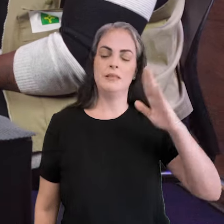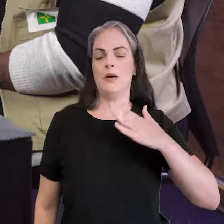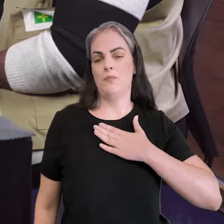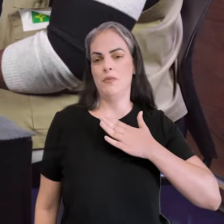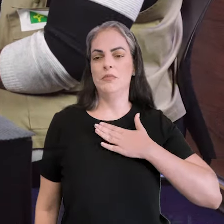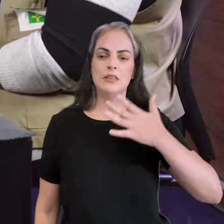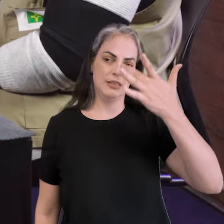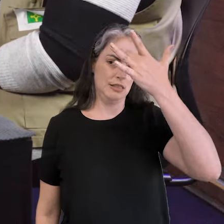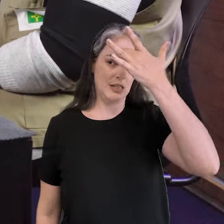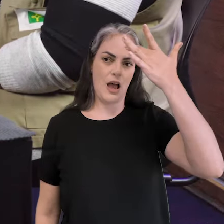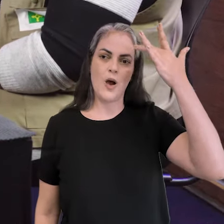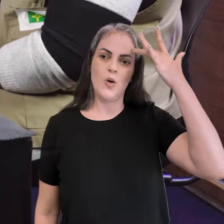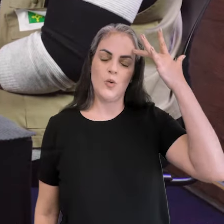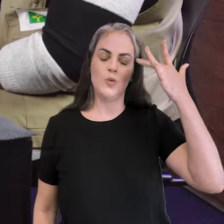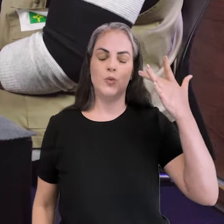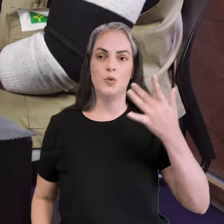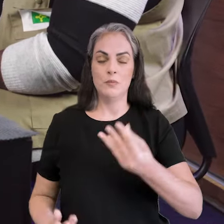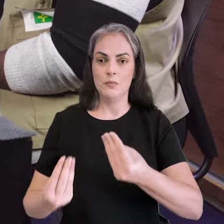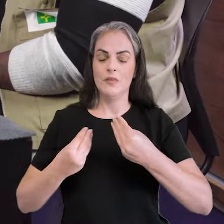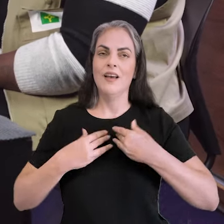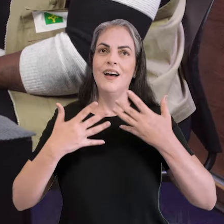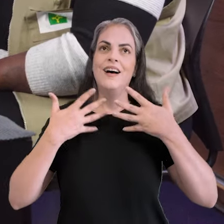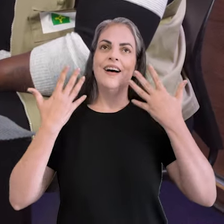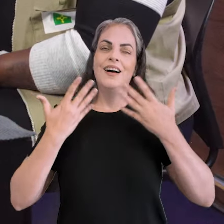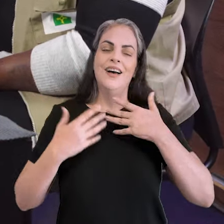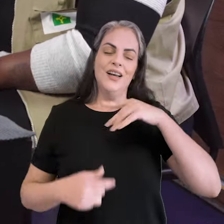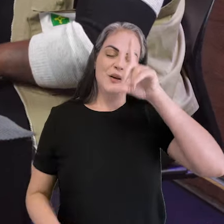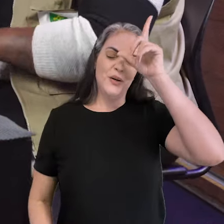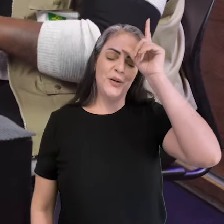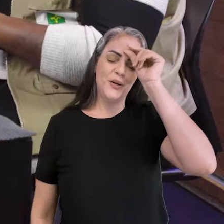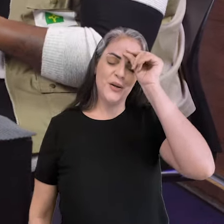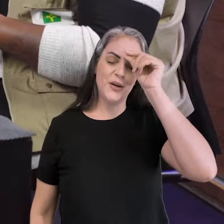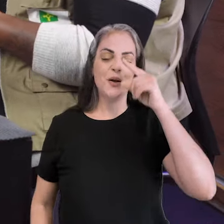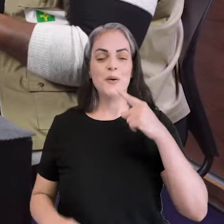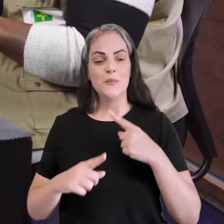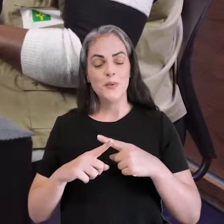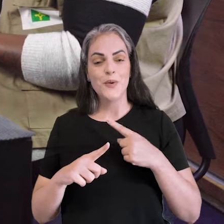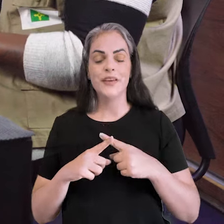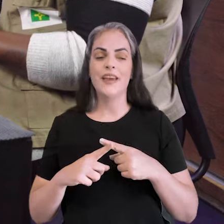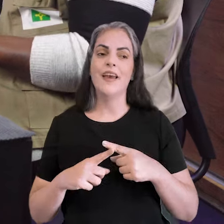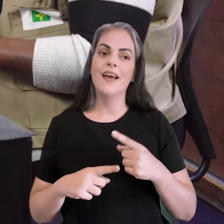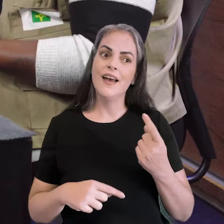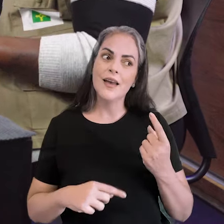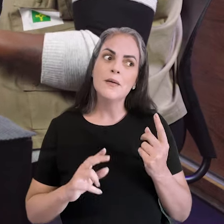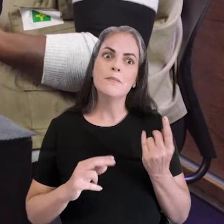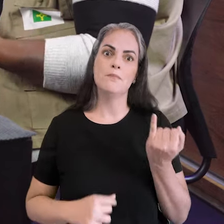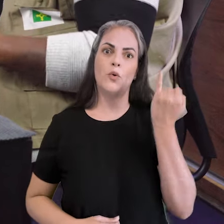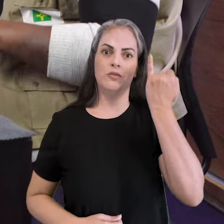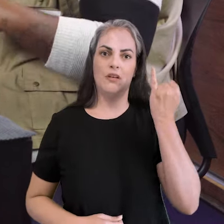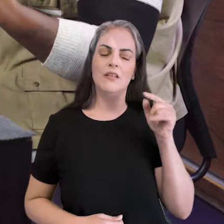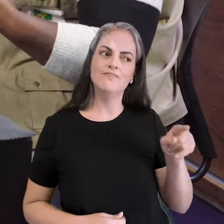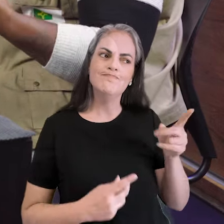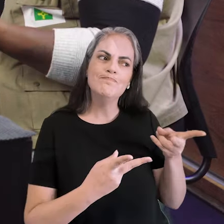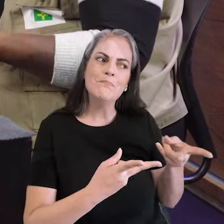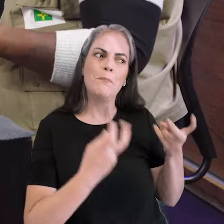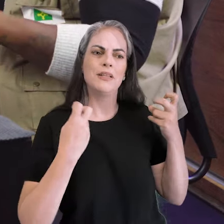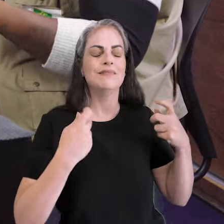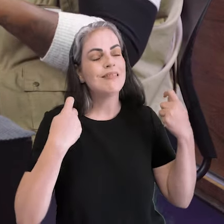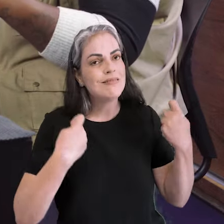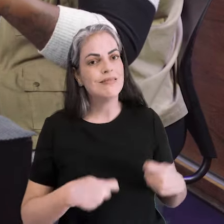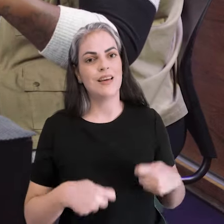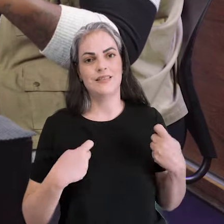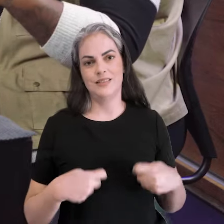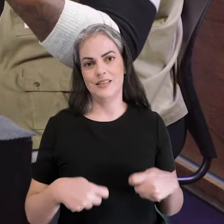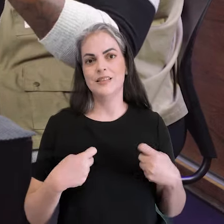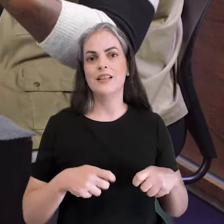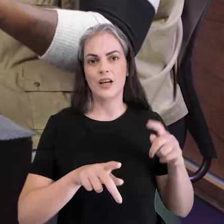assim, que até alegrou, assim, um pouco o coração. Porque a gente vê a diferença da população. Porque a gente acompanha